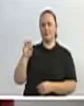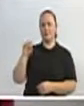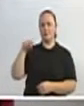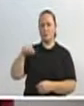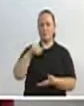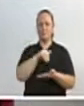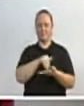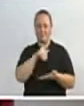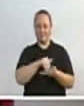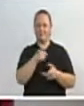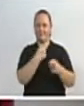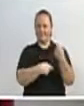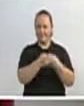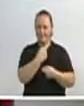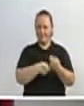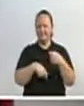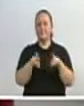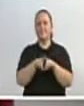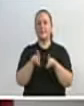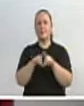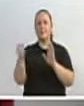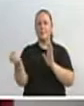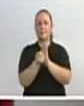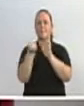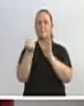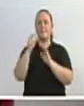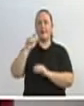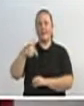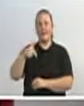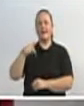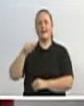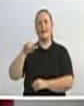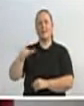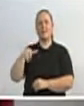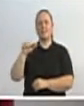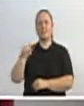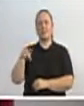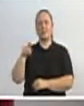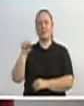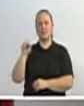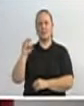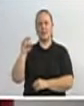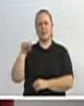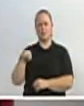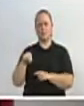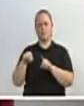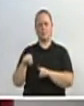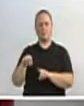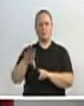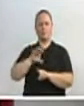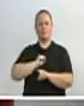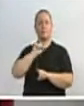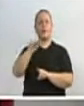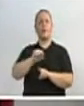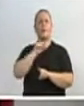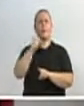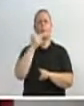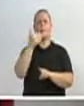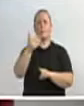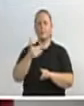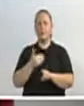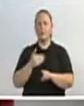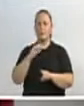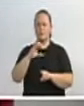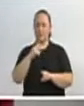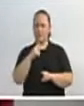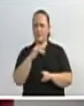patrimônio, o senhor Jackson Marcel Freiberg, receberam uma solicitação da CPI no dia 1º de